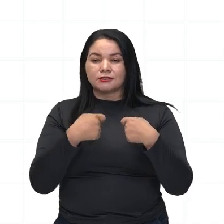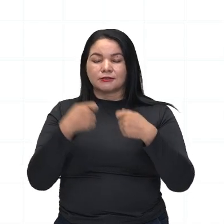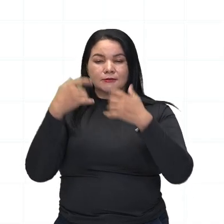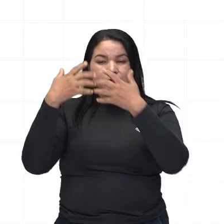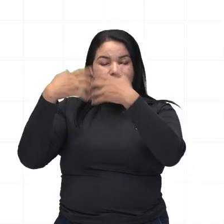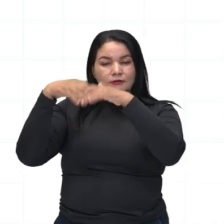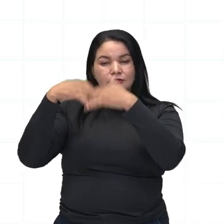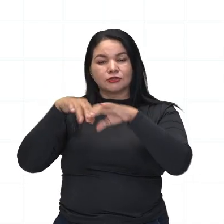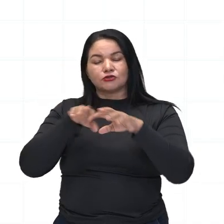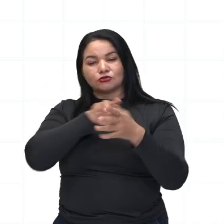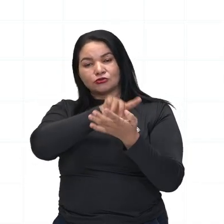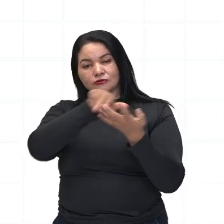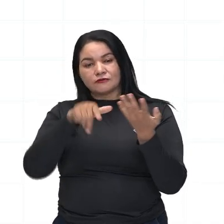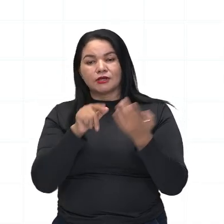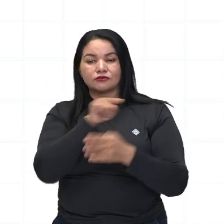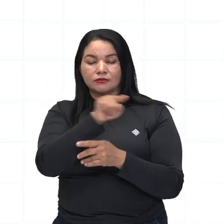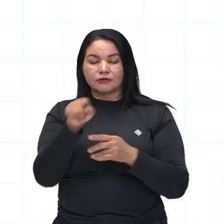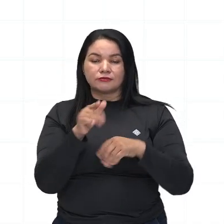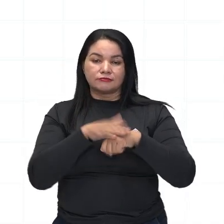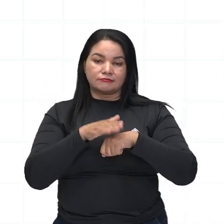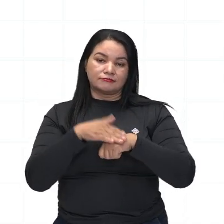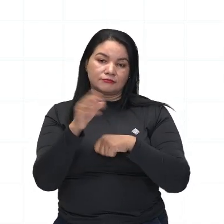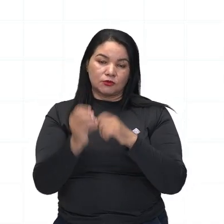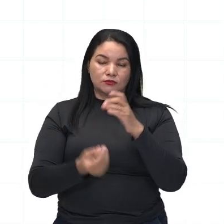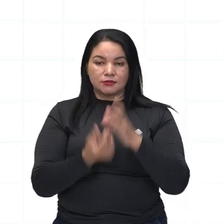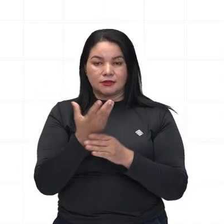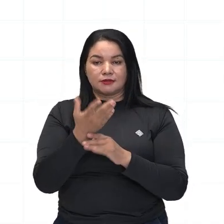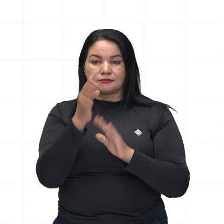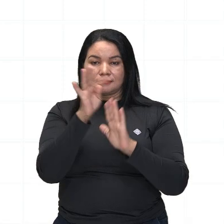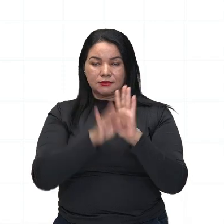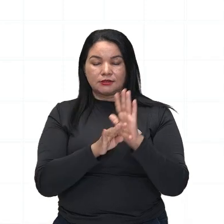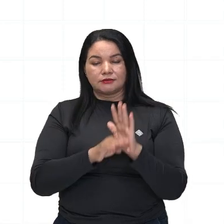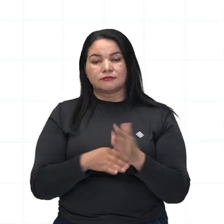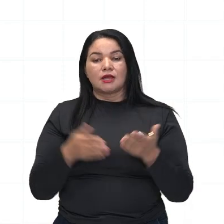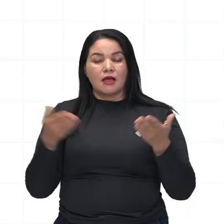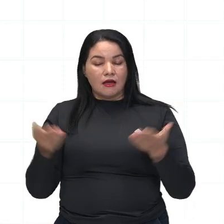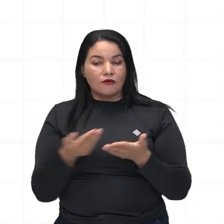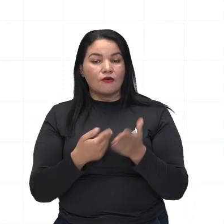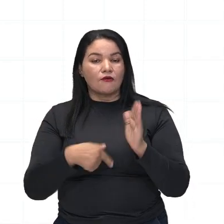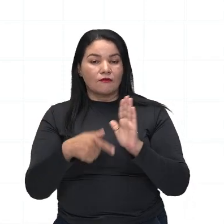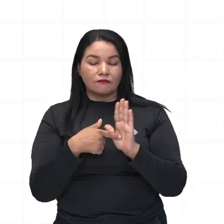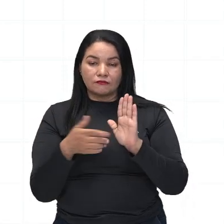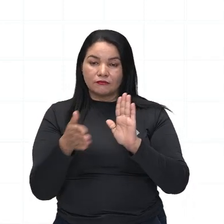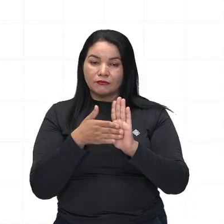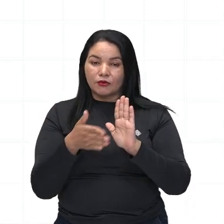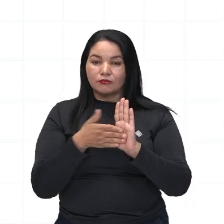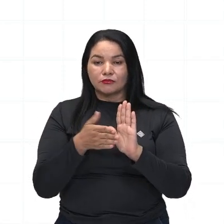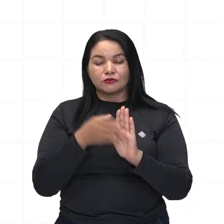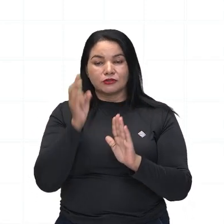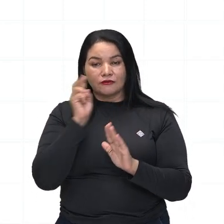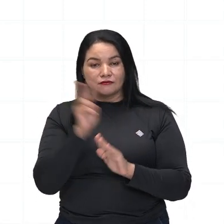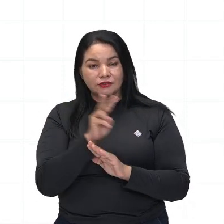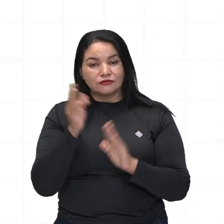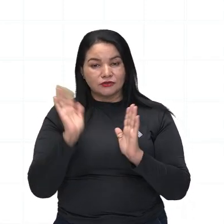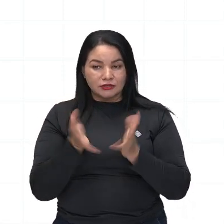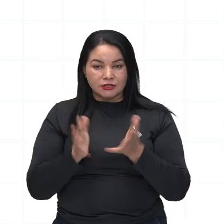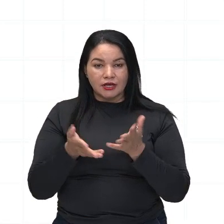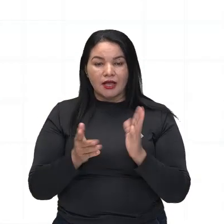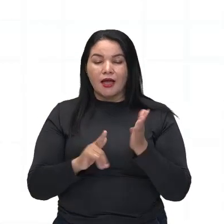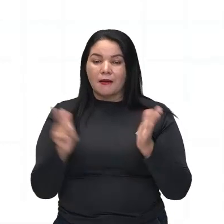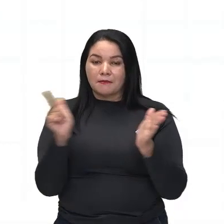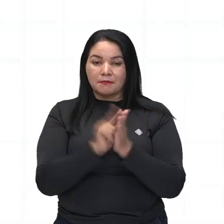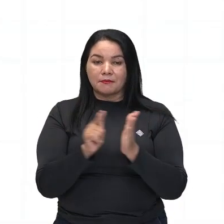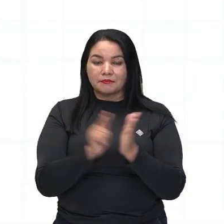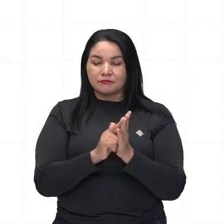escrever, ok? Agora que nós já vimos a proposta, como é uma folha, exatamente a